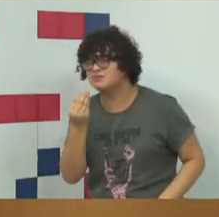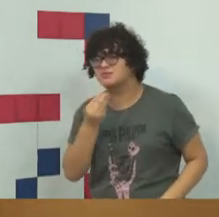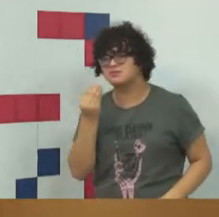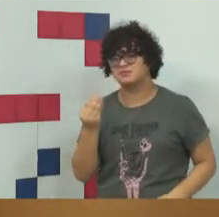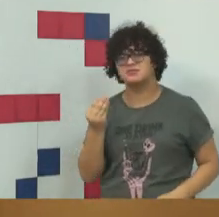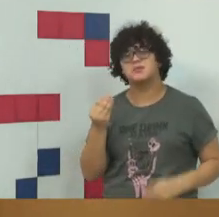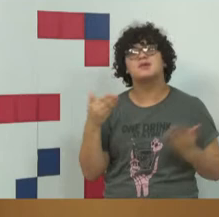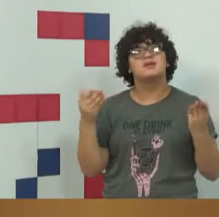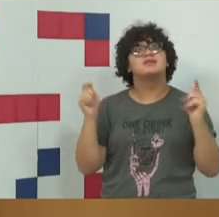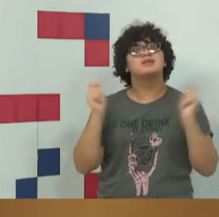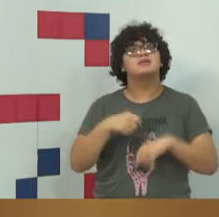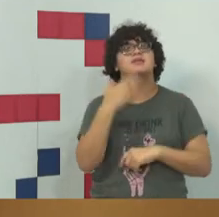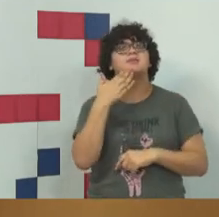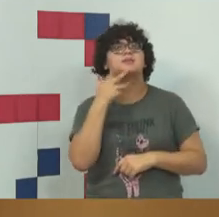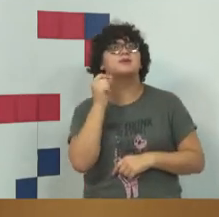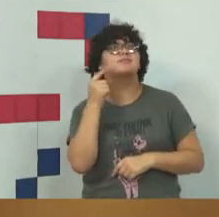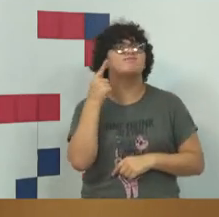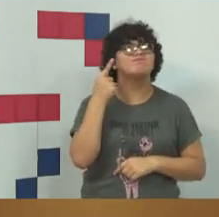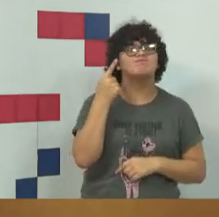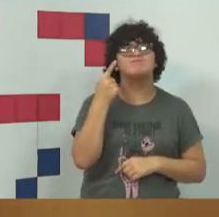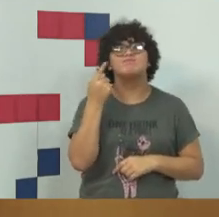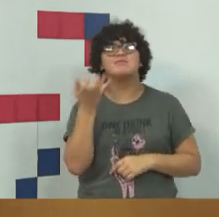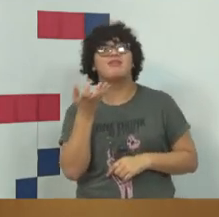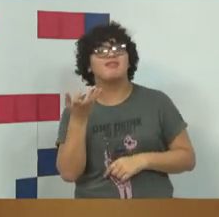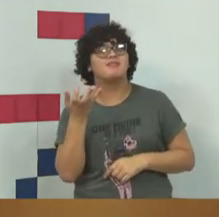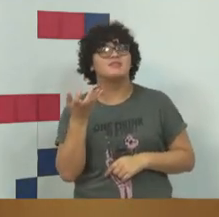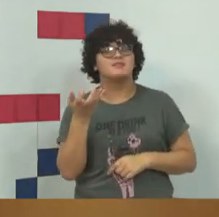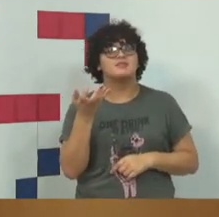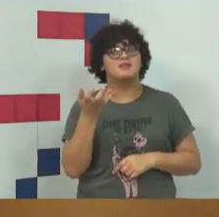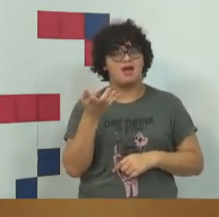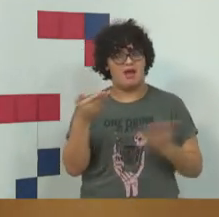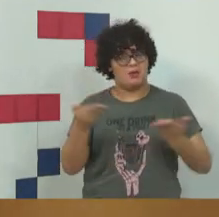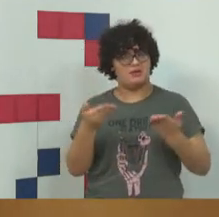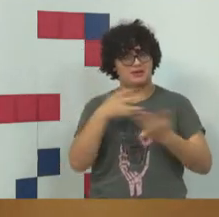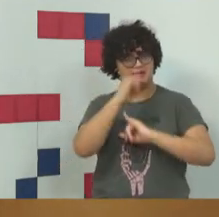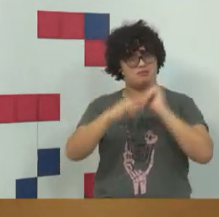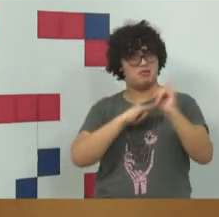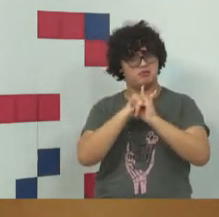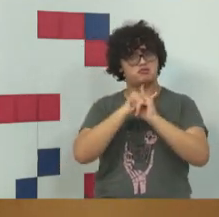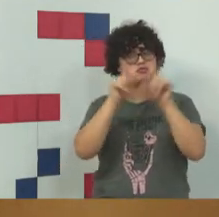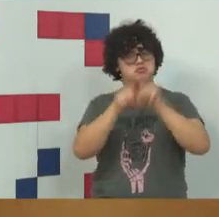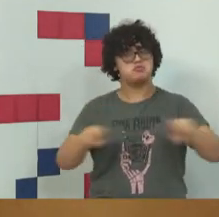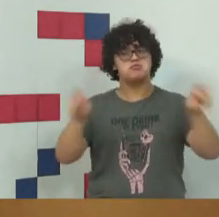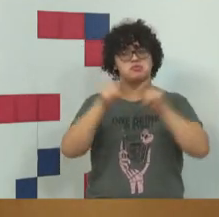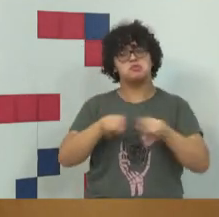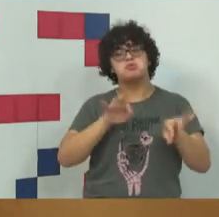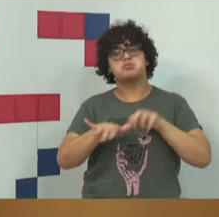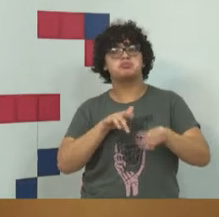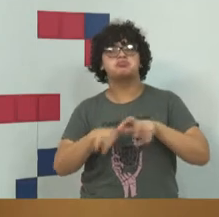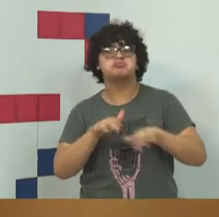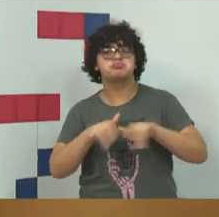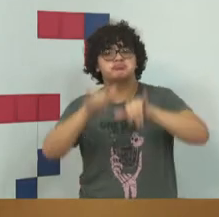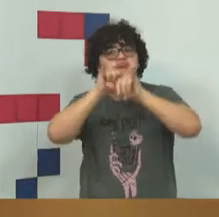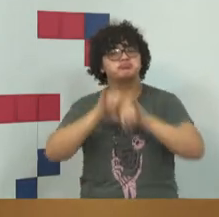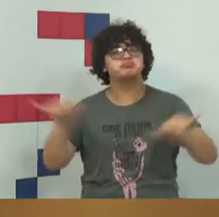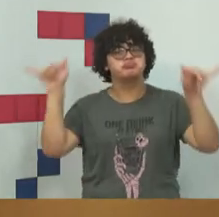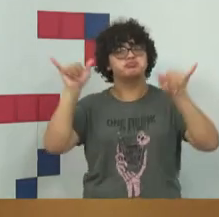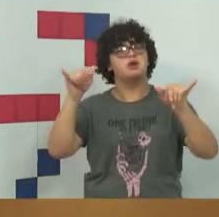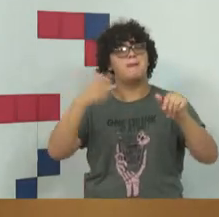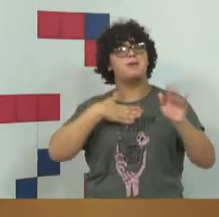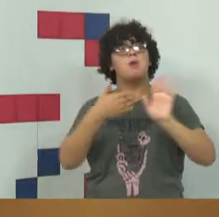nos cabe é nesse ambiente virtual, fazer uma campanha num ambiente virtual,